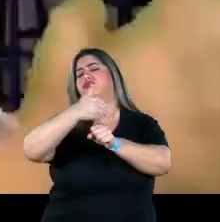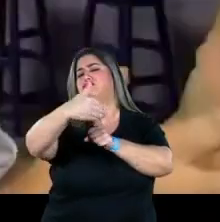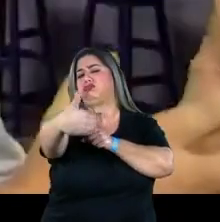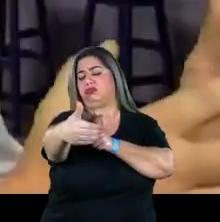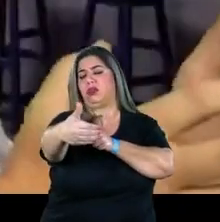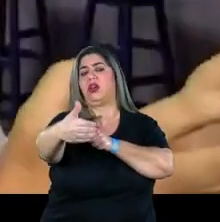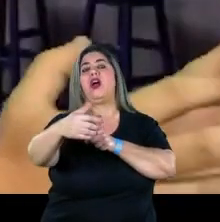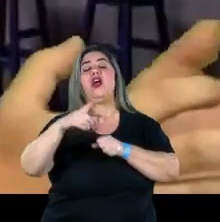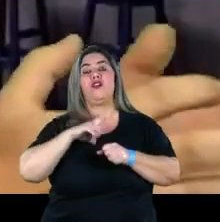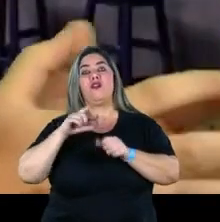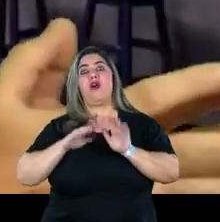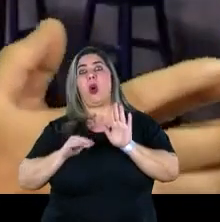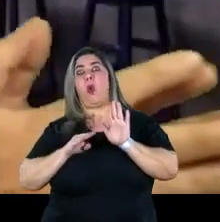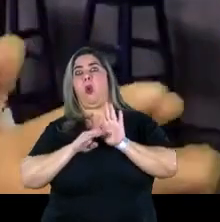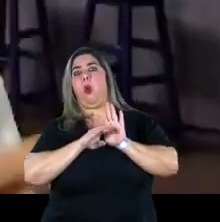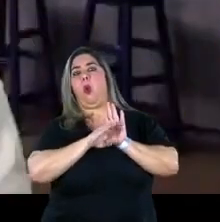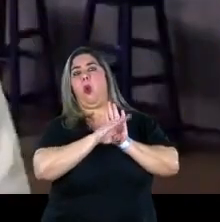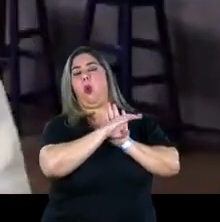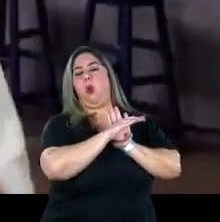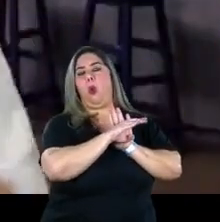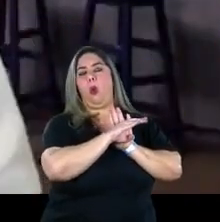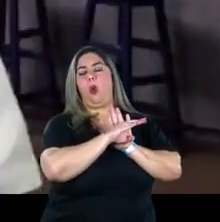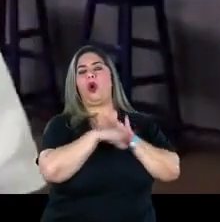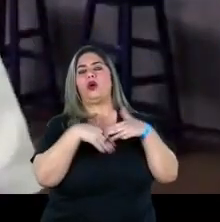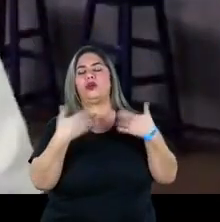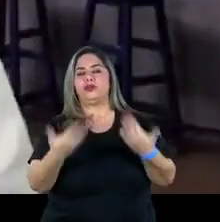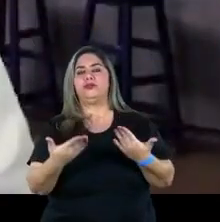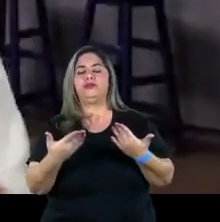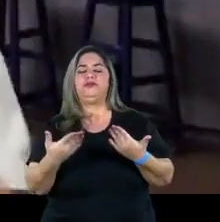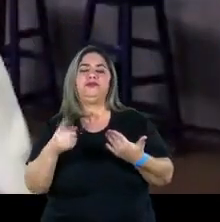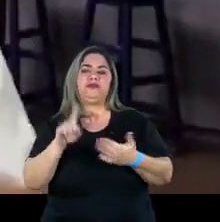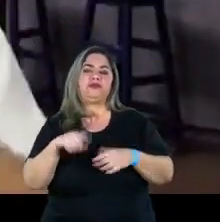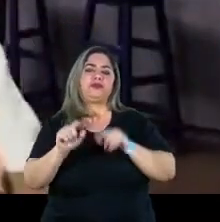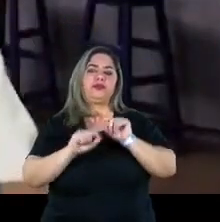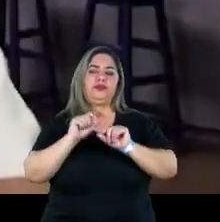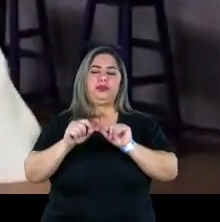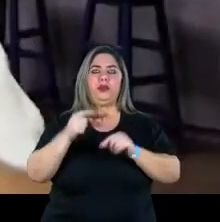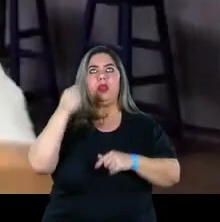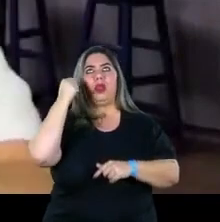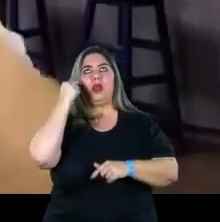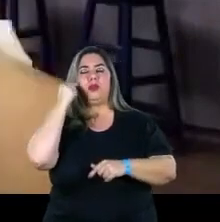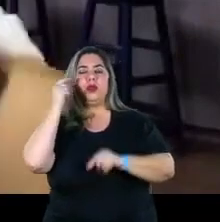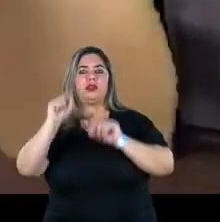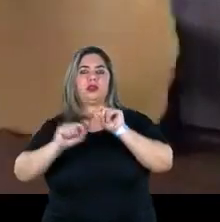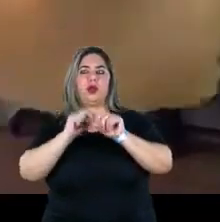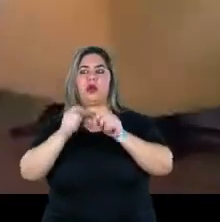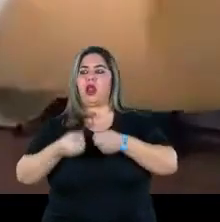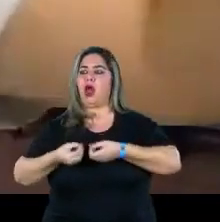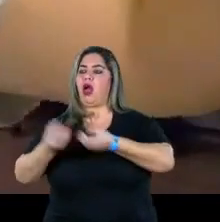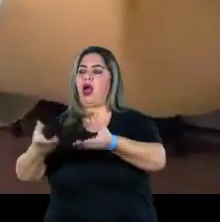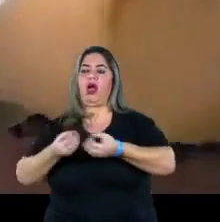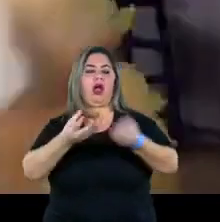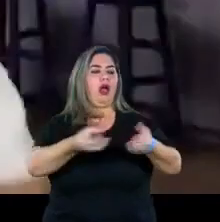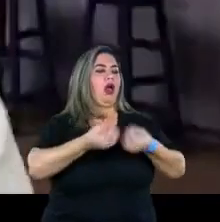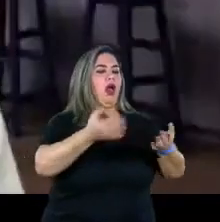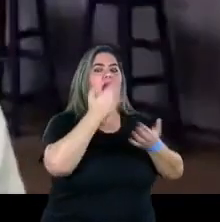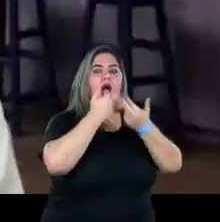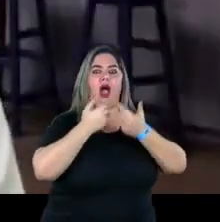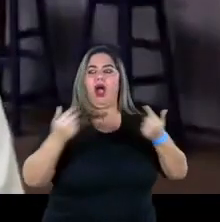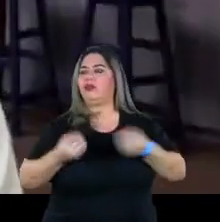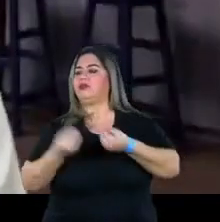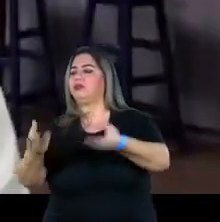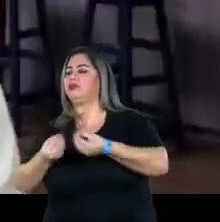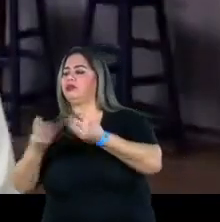e já vinha não crescendo há longos anos atrás, é aquilo. Não adianta a gente pensar em uma ação de distribuir alimento durante seis meses.